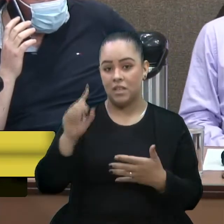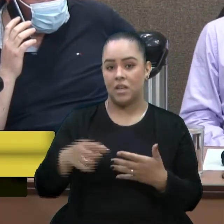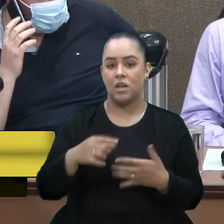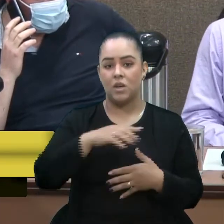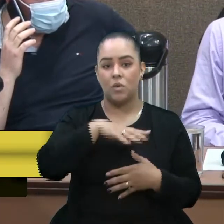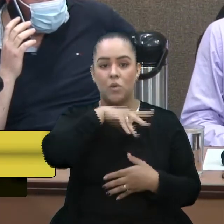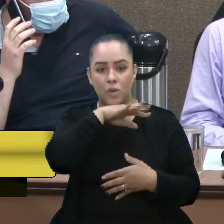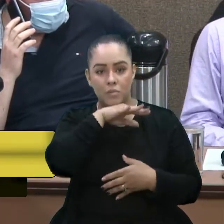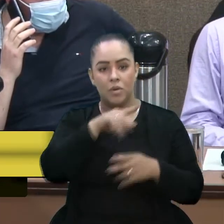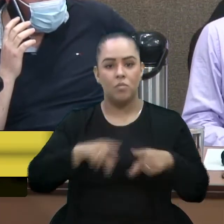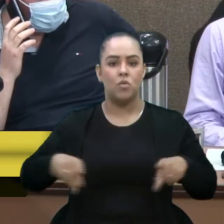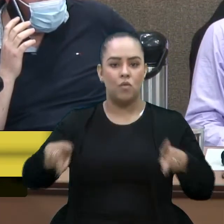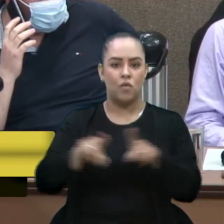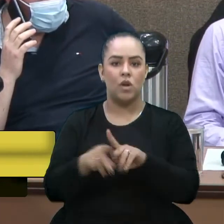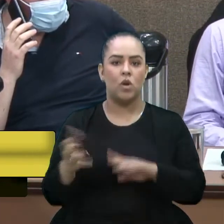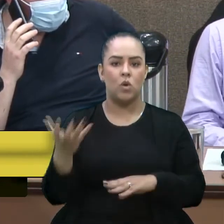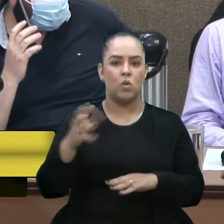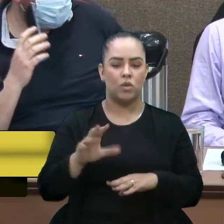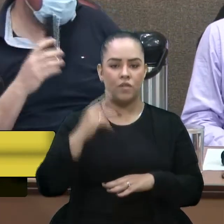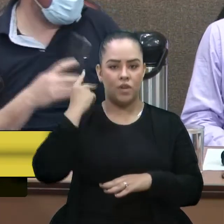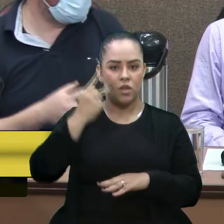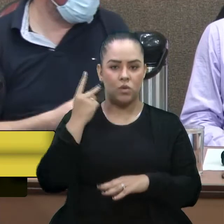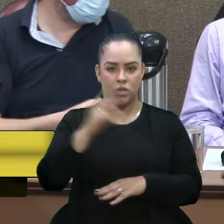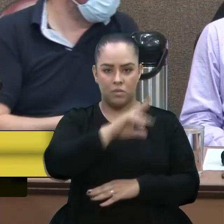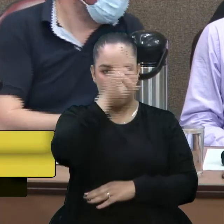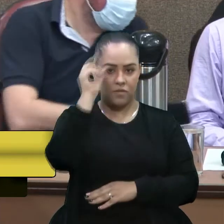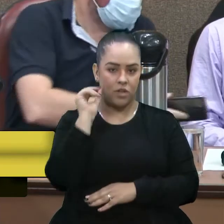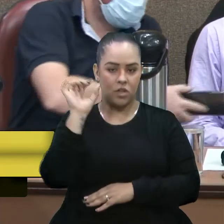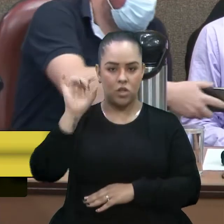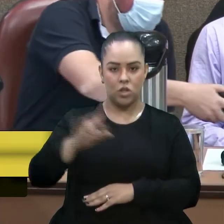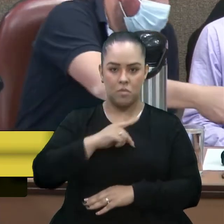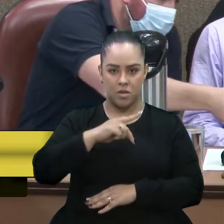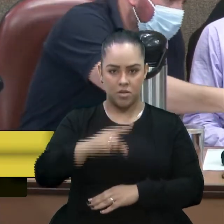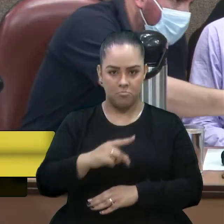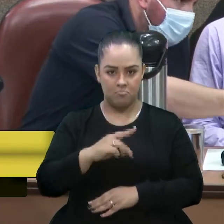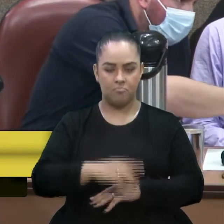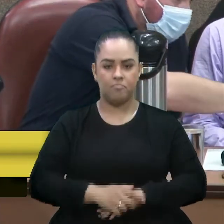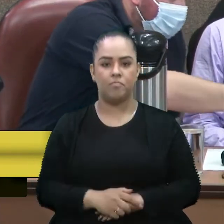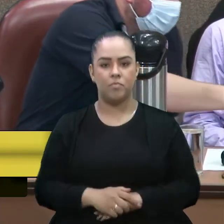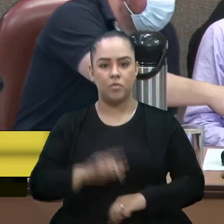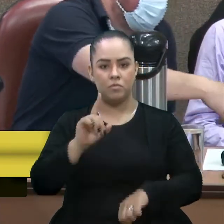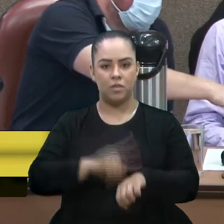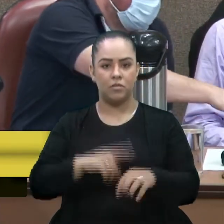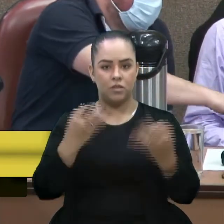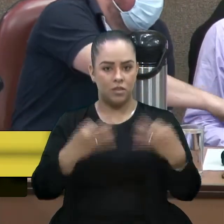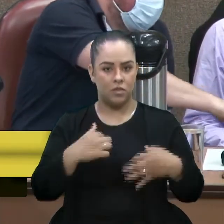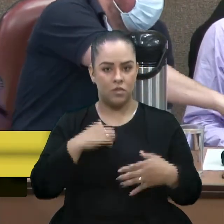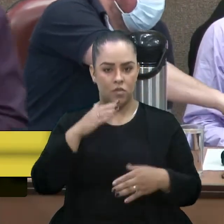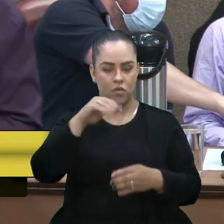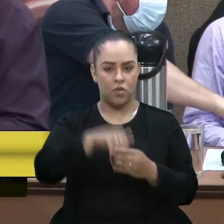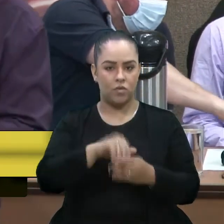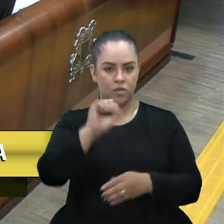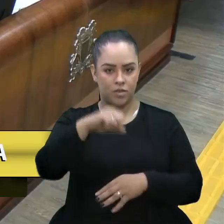contra os vereadores e o prefeito. Então, era isso, senhor presidente, momento oportuno, votaria favorável.